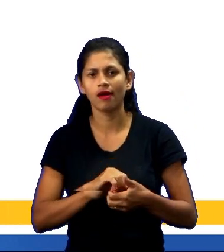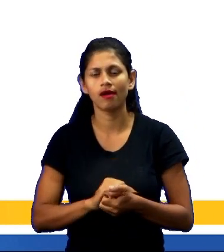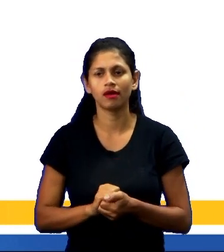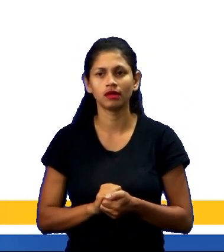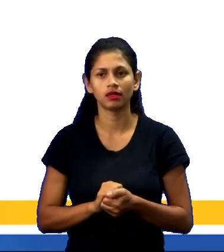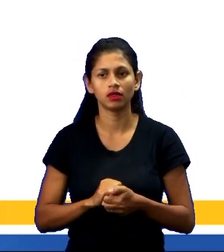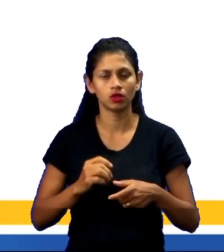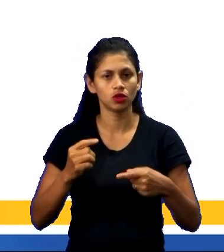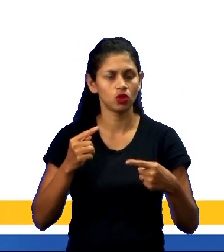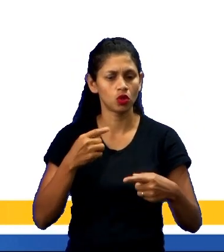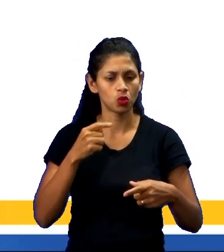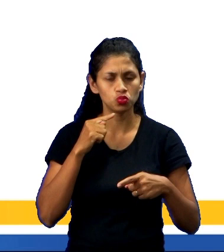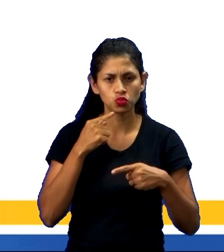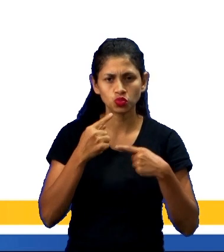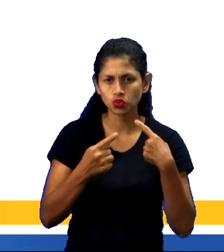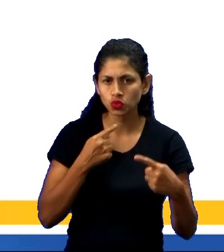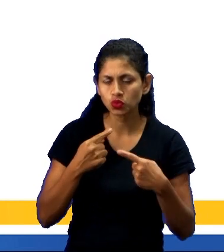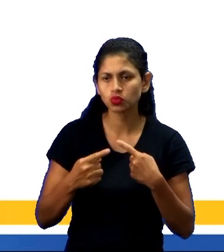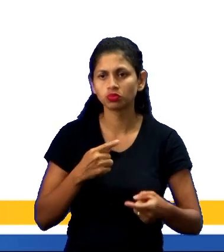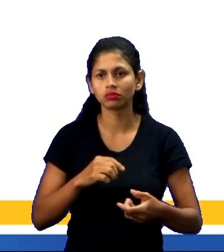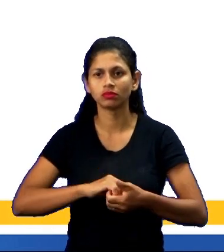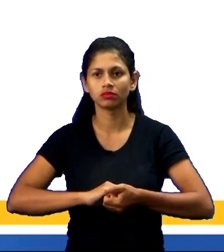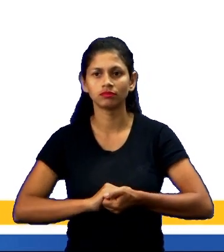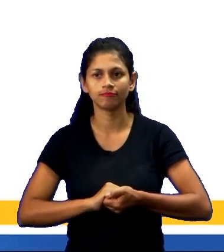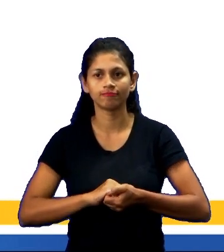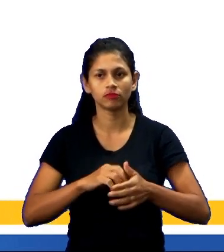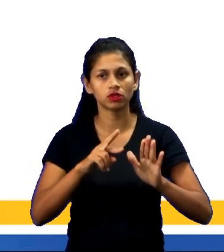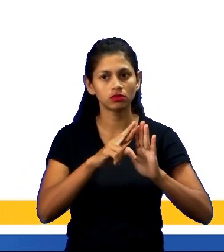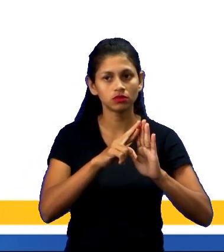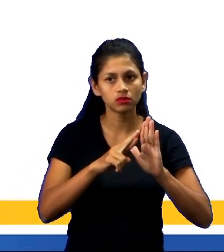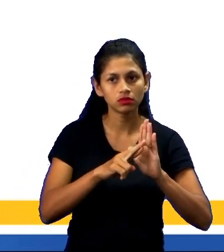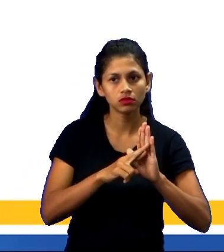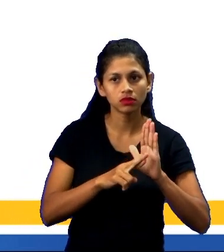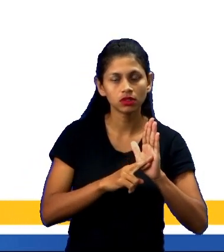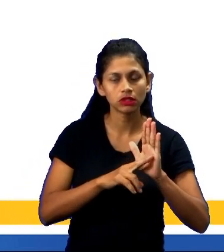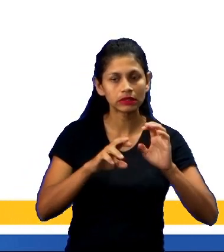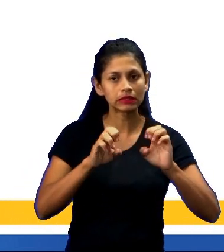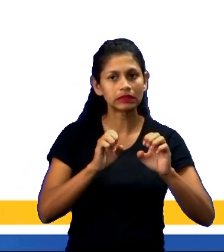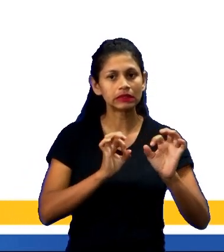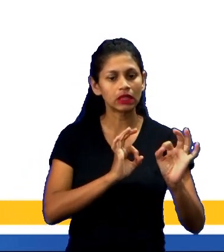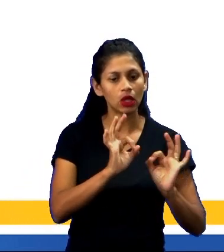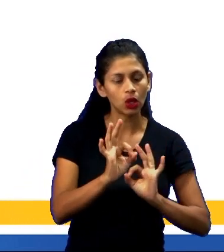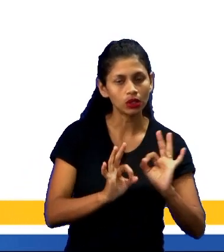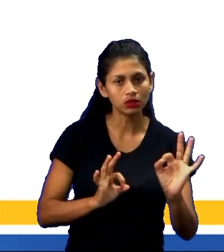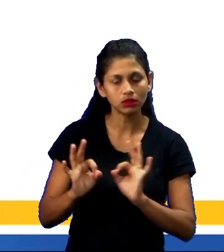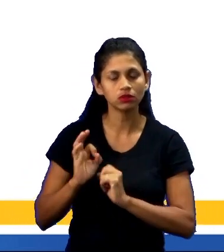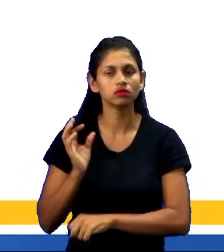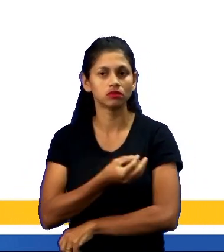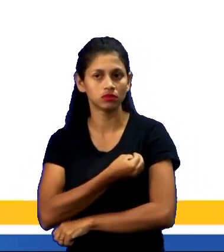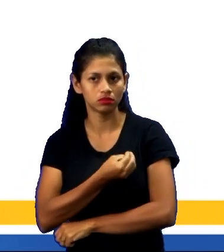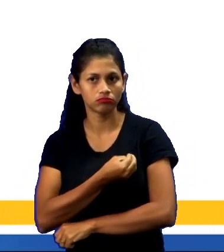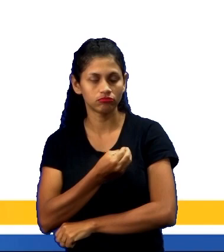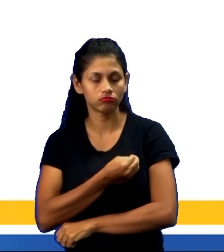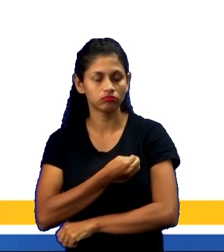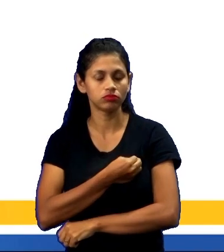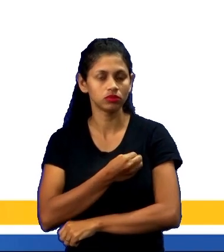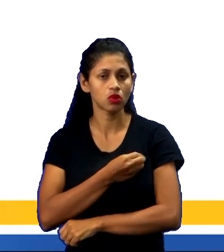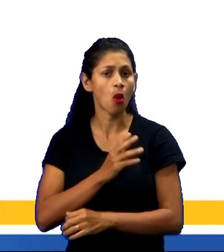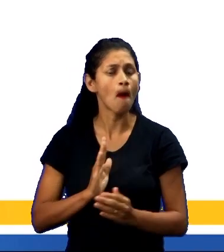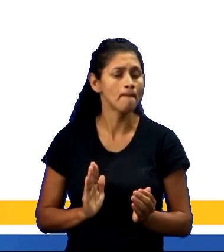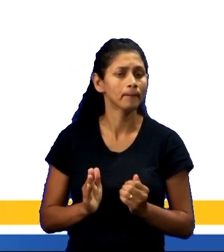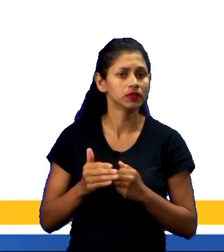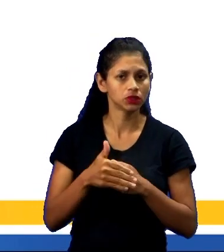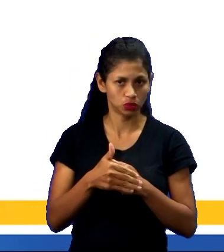Afinal, o regulamento formaliza os direitos e deveres da organização e dos participantes, protegendo todas as partes de